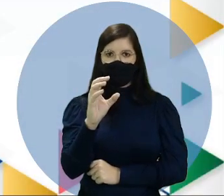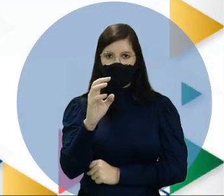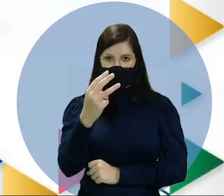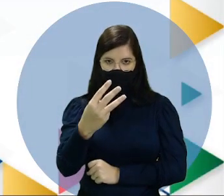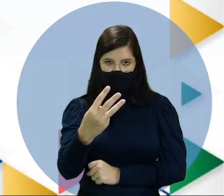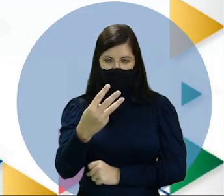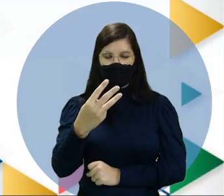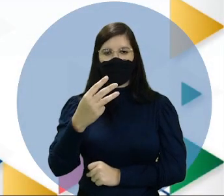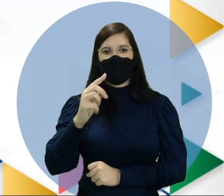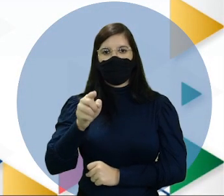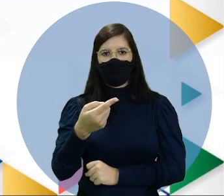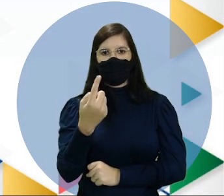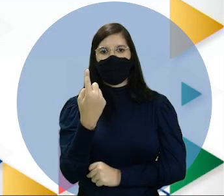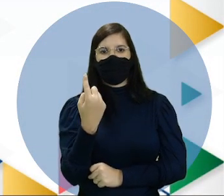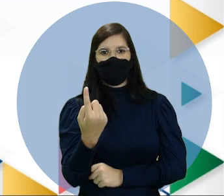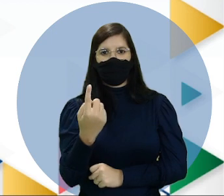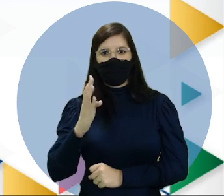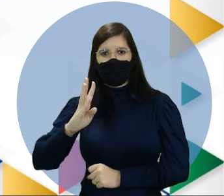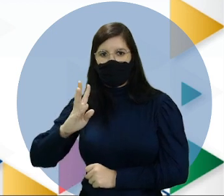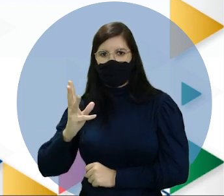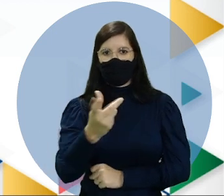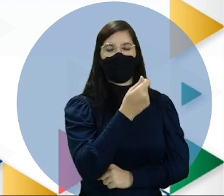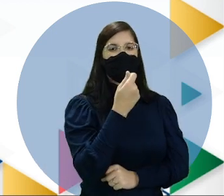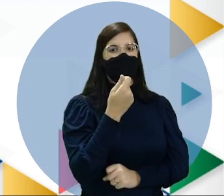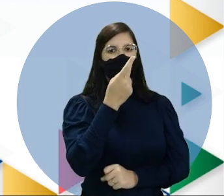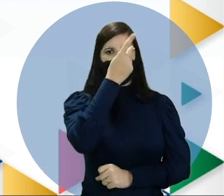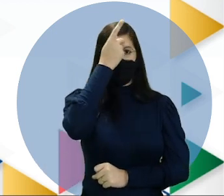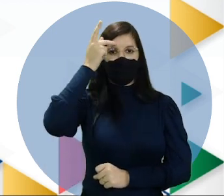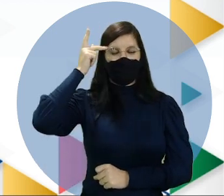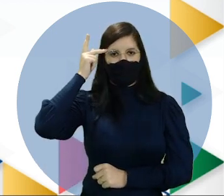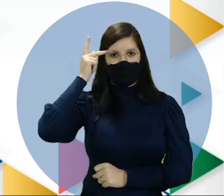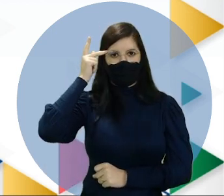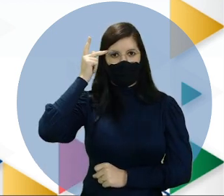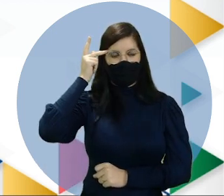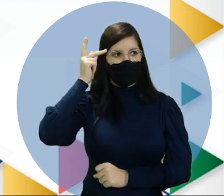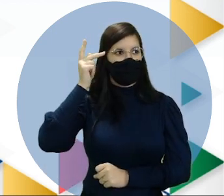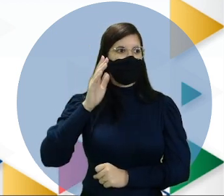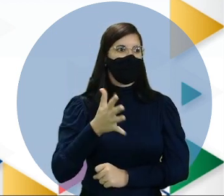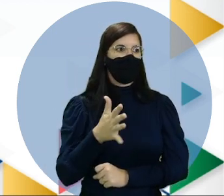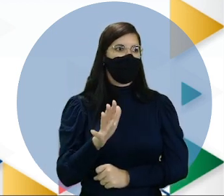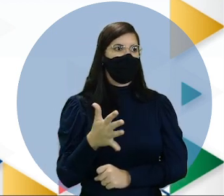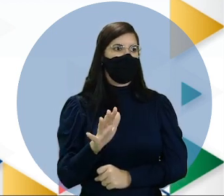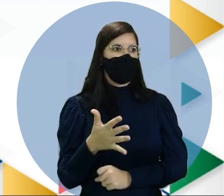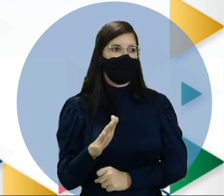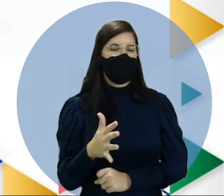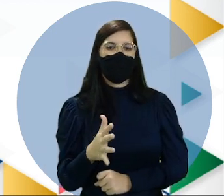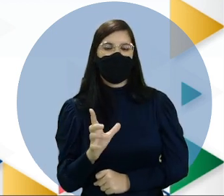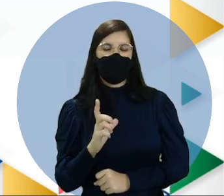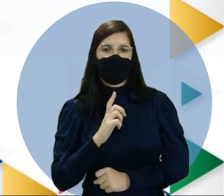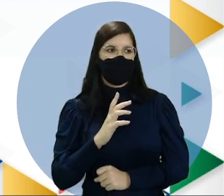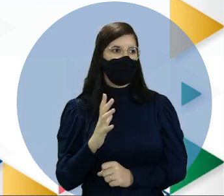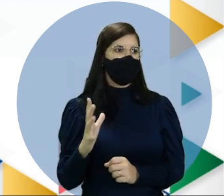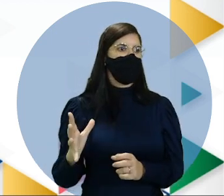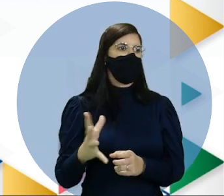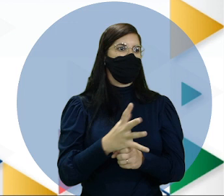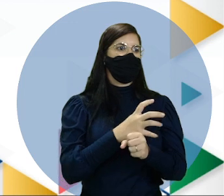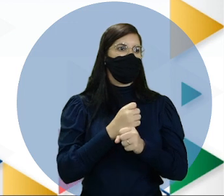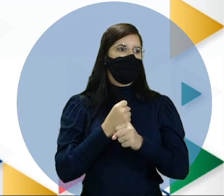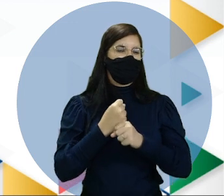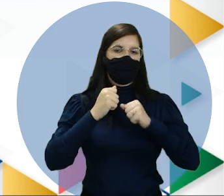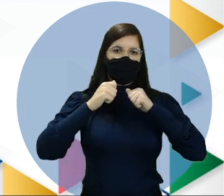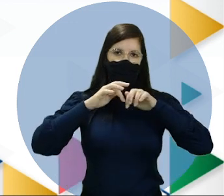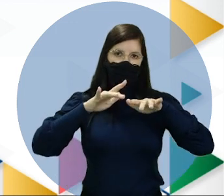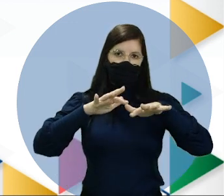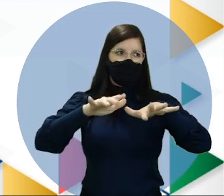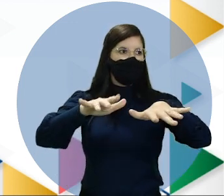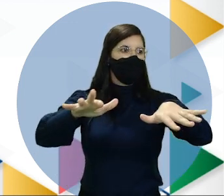743,1 milhões de habitantes que vão estar ali distribuídos em, na verdade,